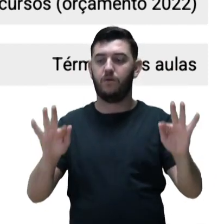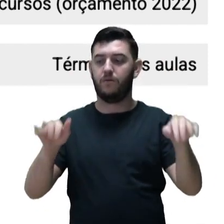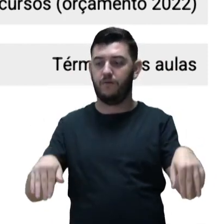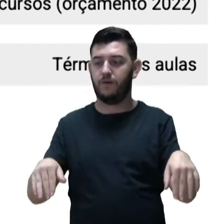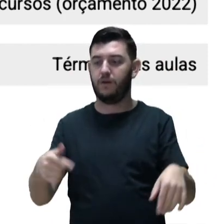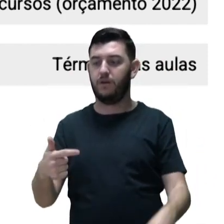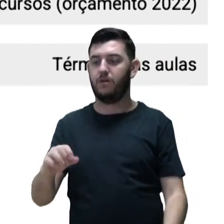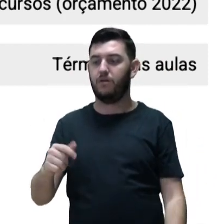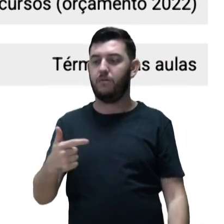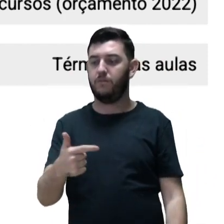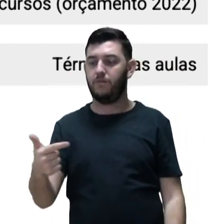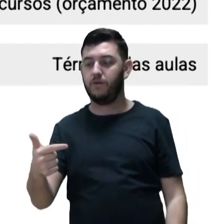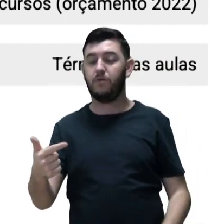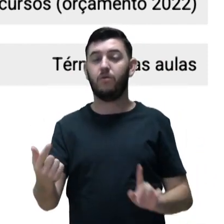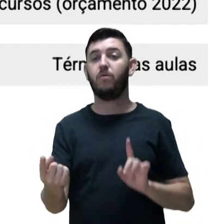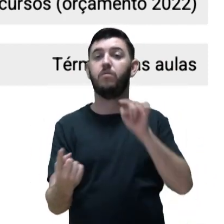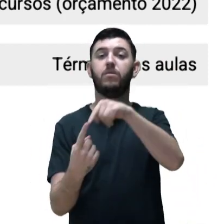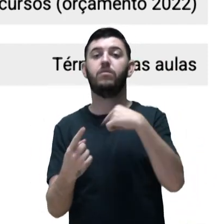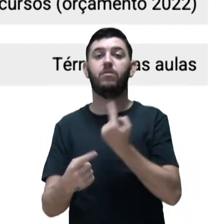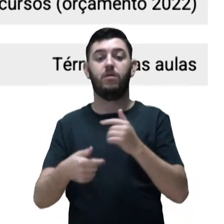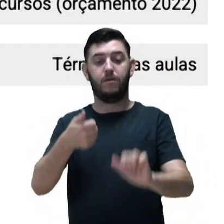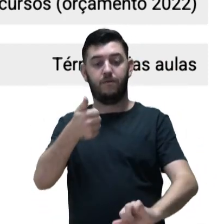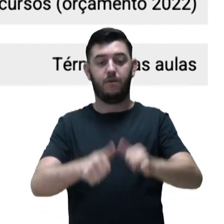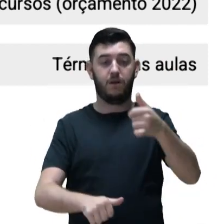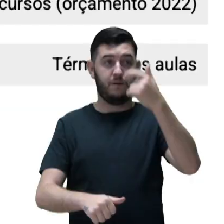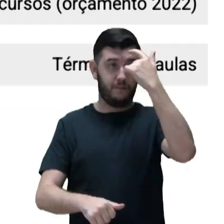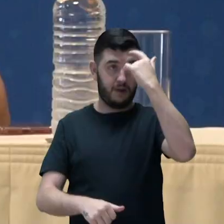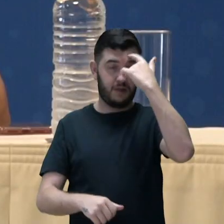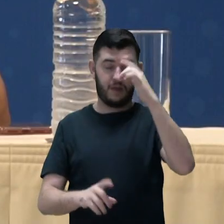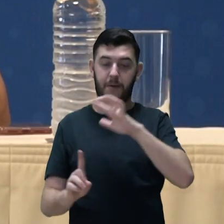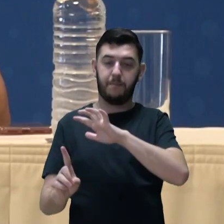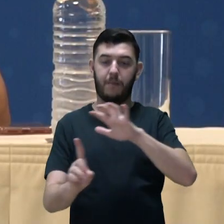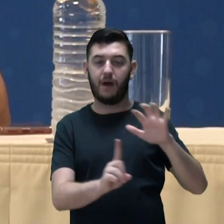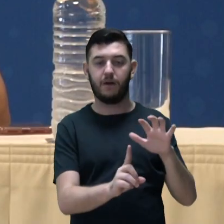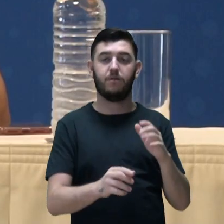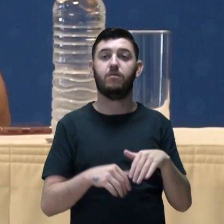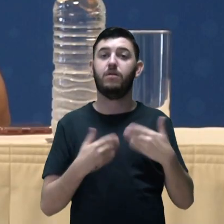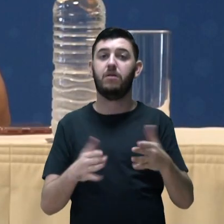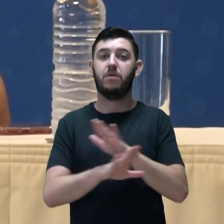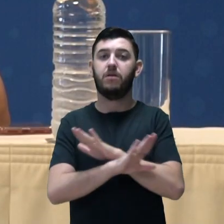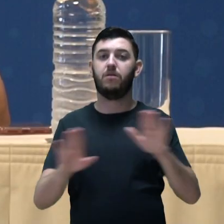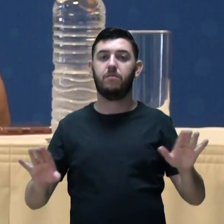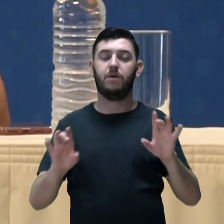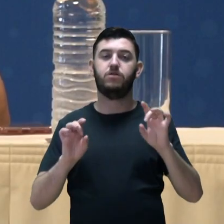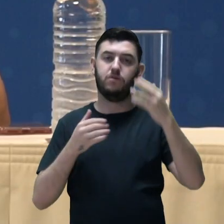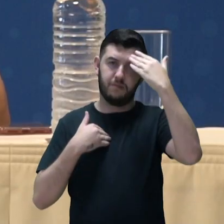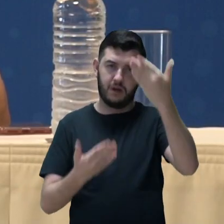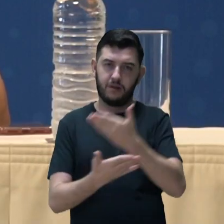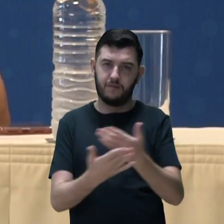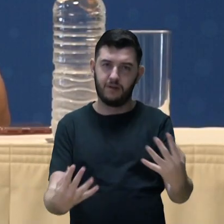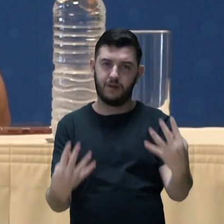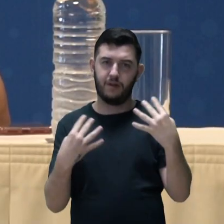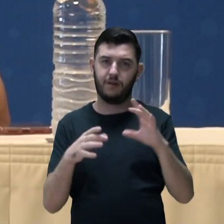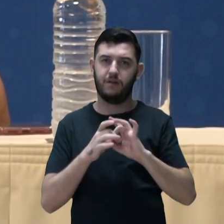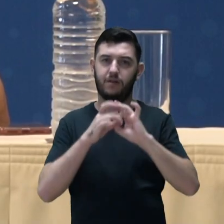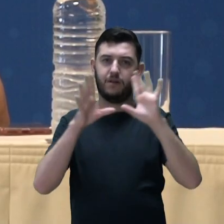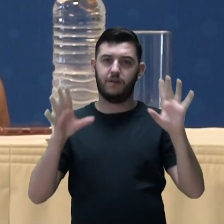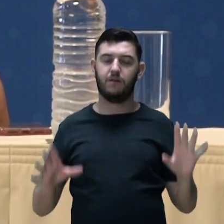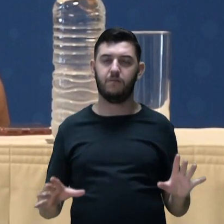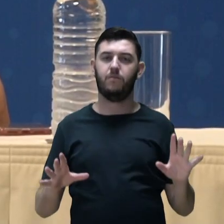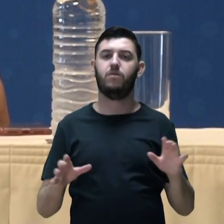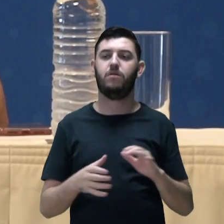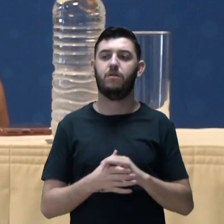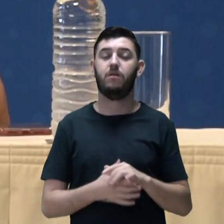impacto delas e pensarem no atendimento de novos municípios. É isso, gente. Muito obrigada pela atenção. Fico à